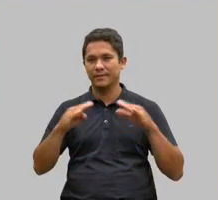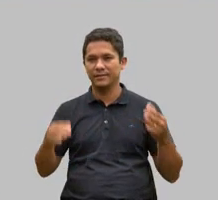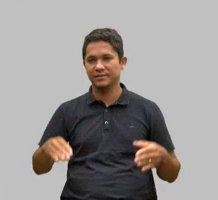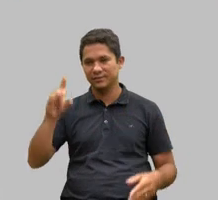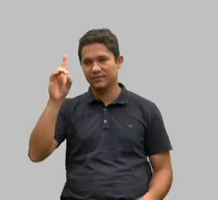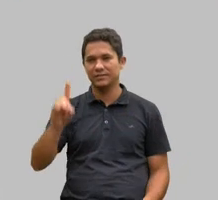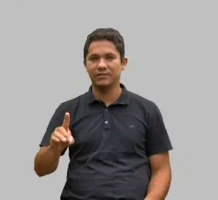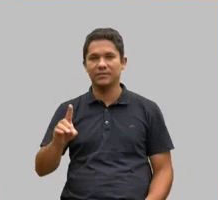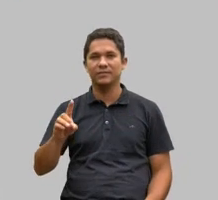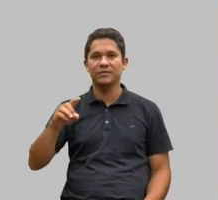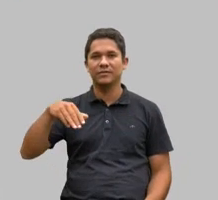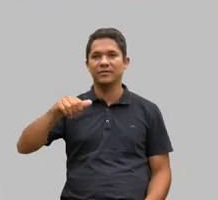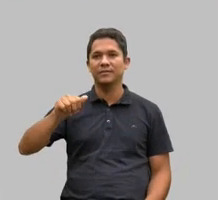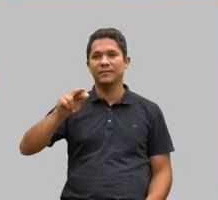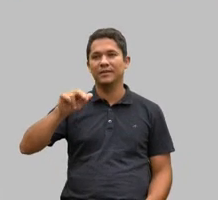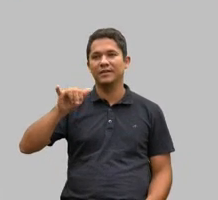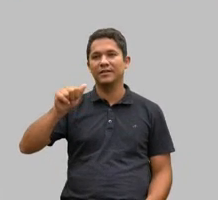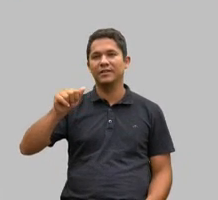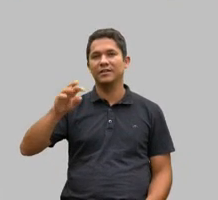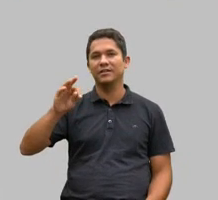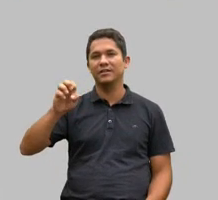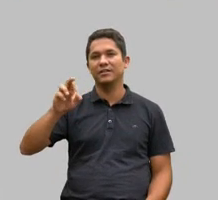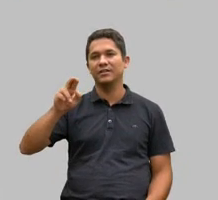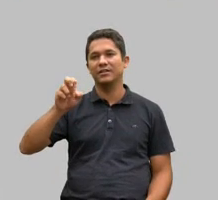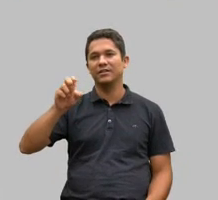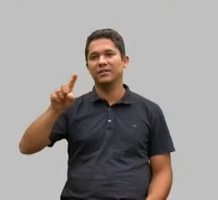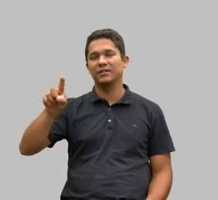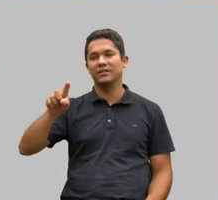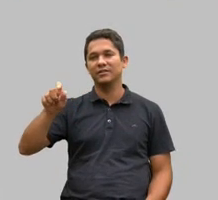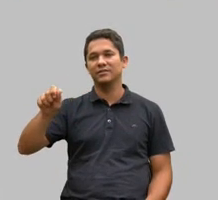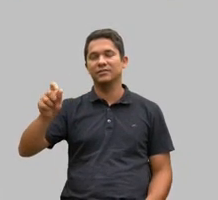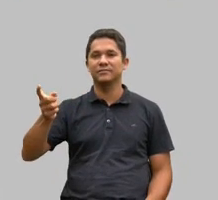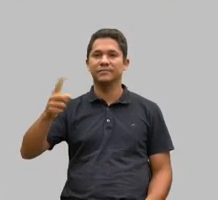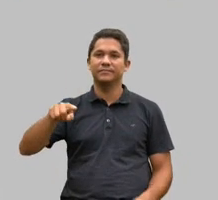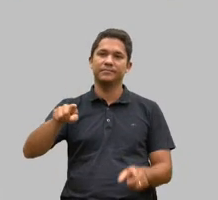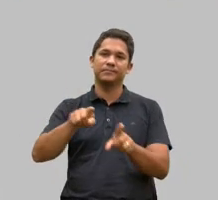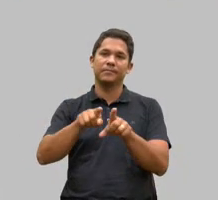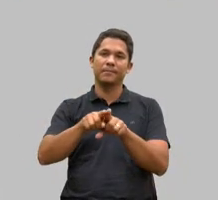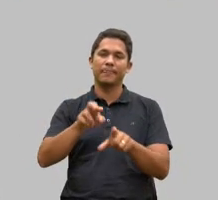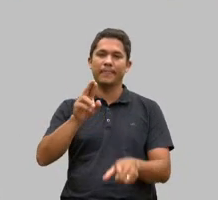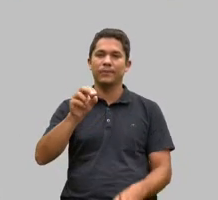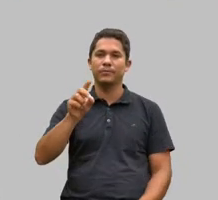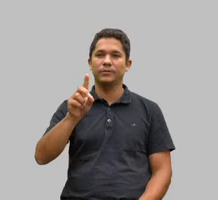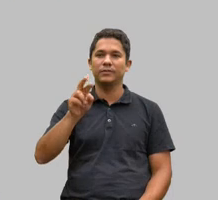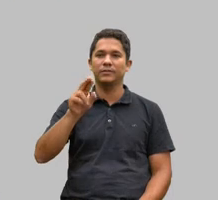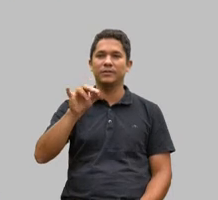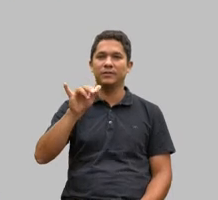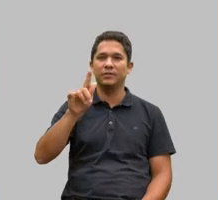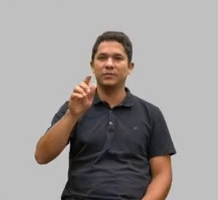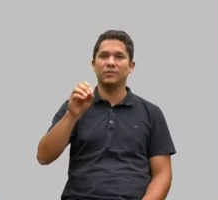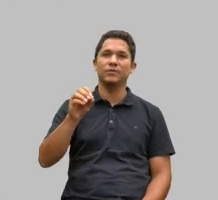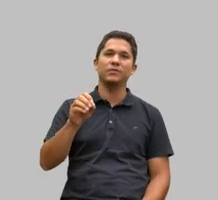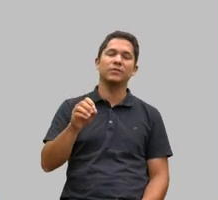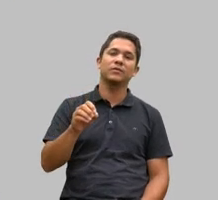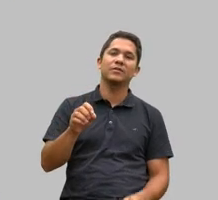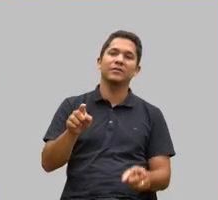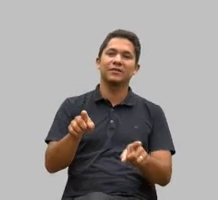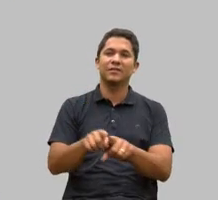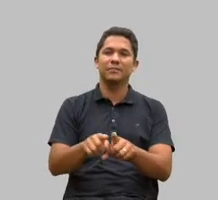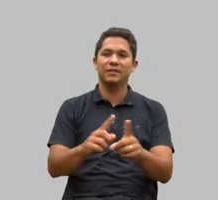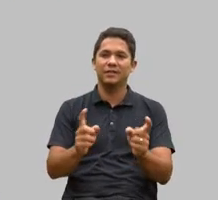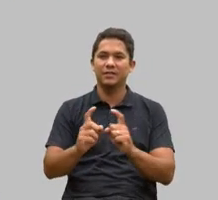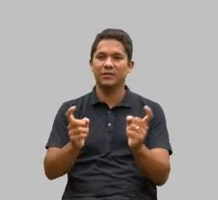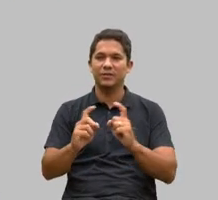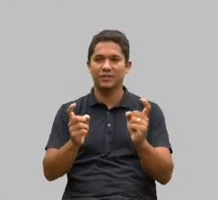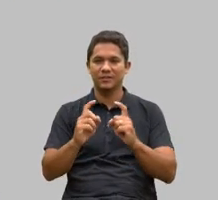Tereza e o Rodrigo contribuíram imensamente com essa nossa reunião aí da bancada aqui extensiva a mesa